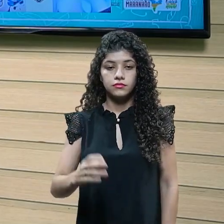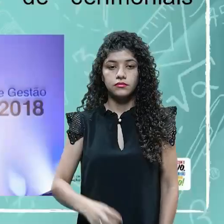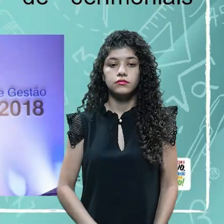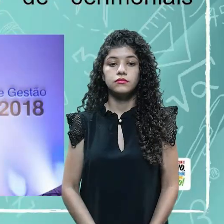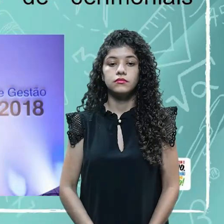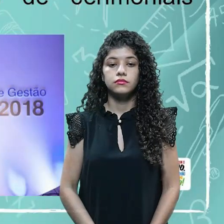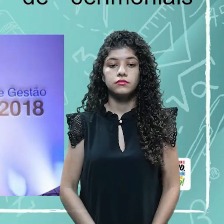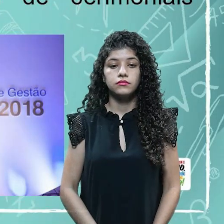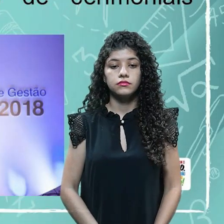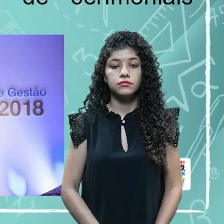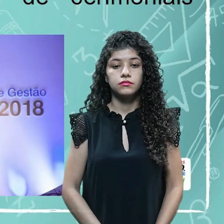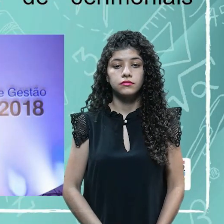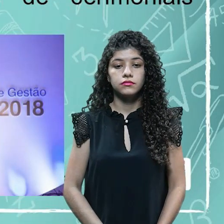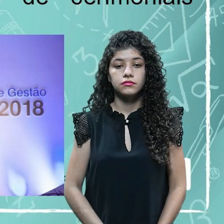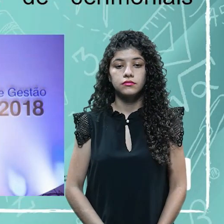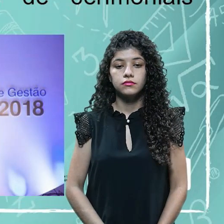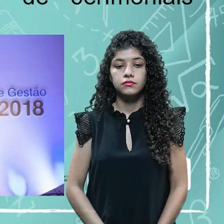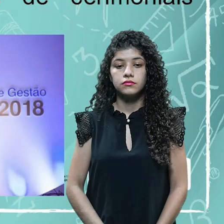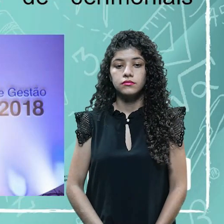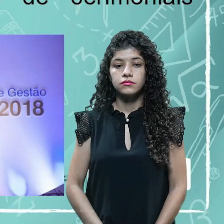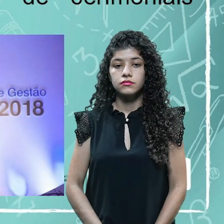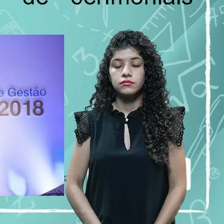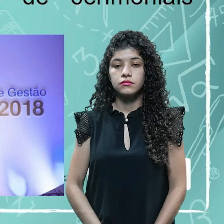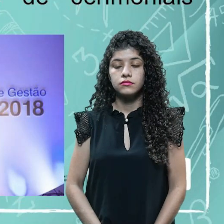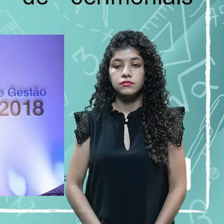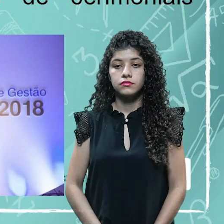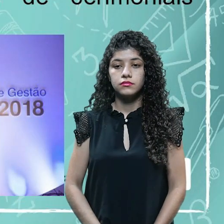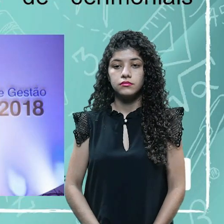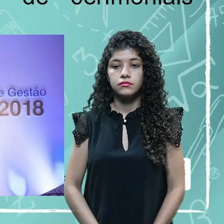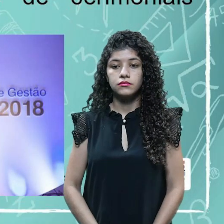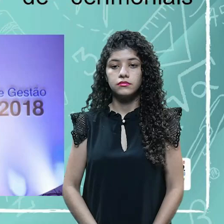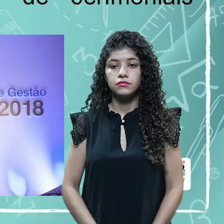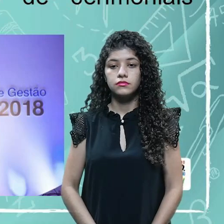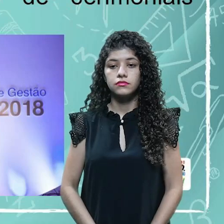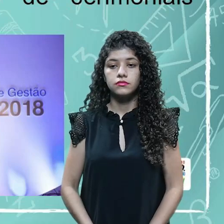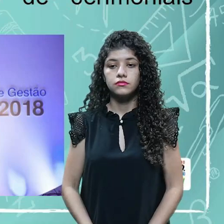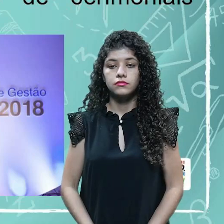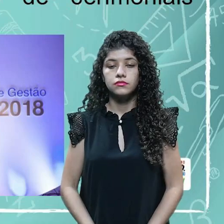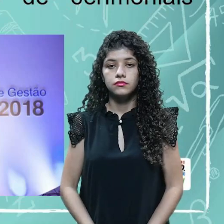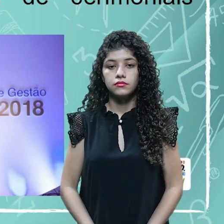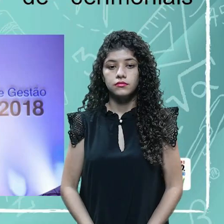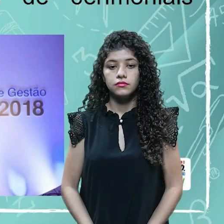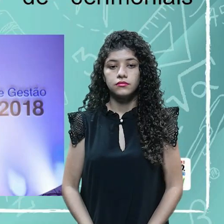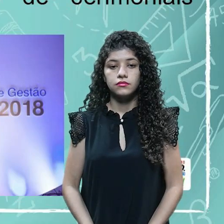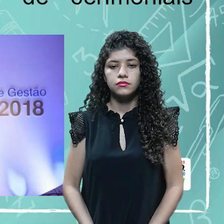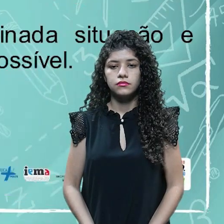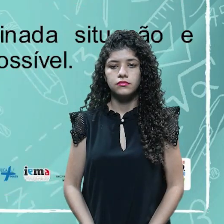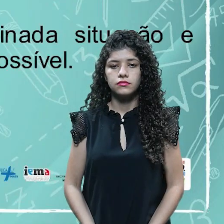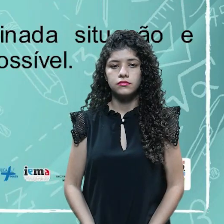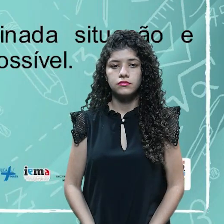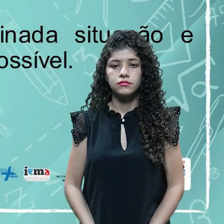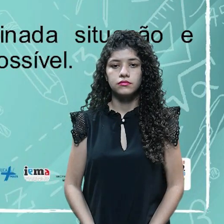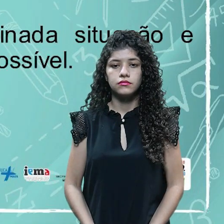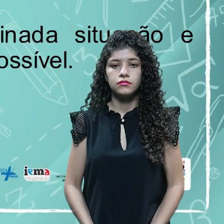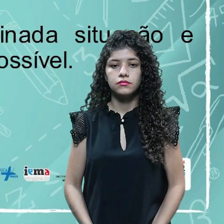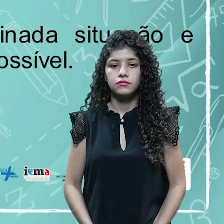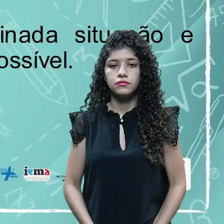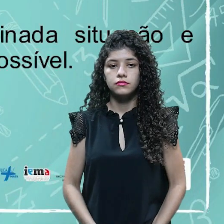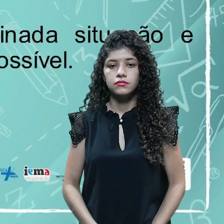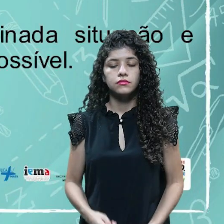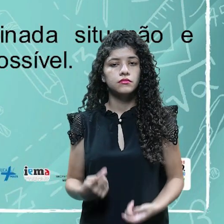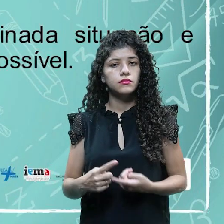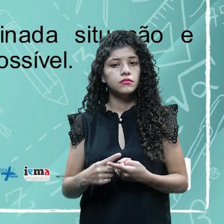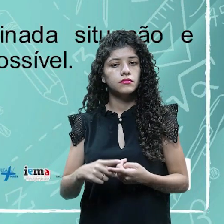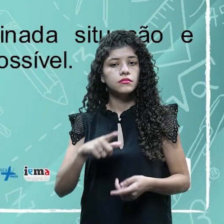todo o conhecimento, né? Então, é preciso ter um pouco de cuidado quanto a isso. Então, o porquê das